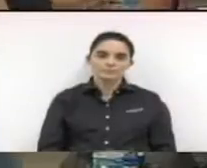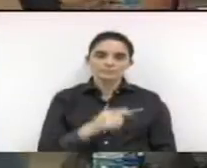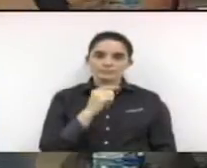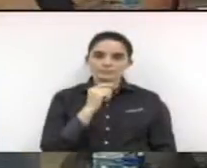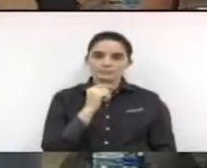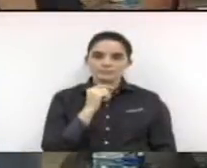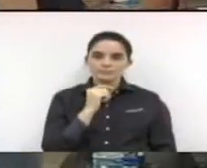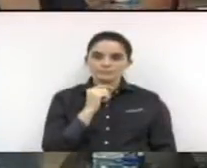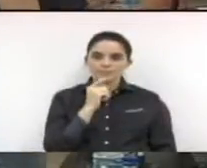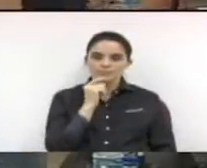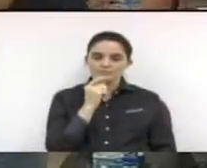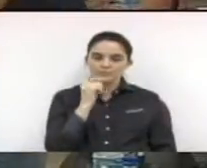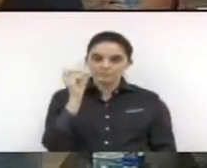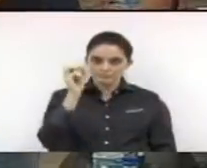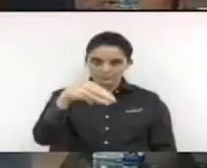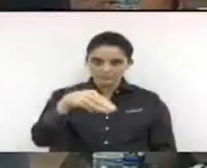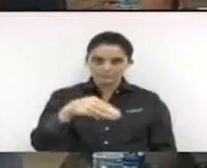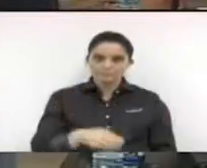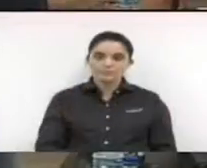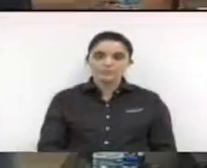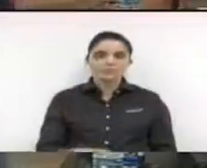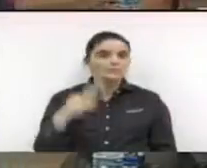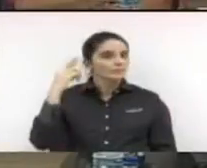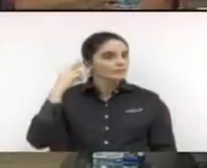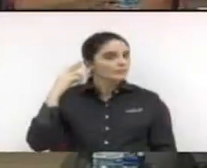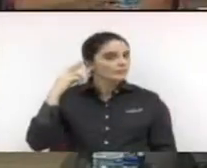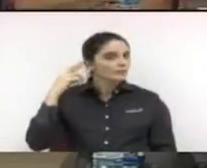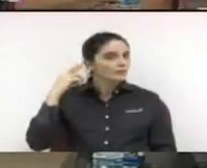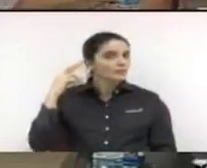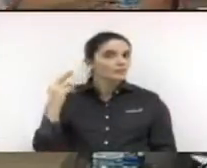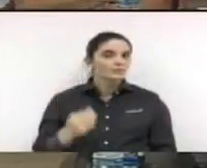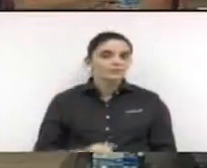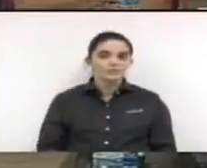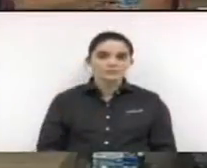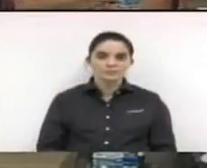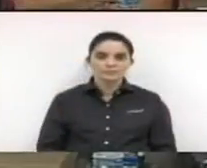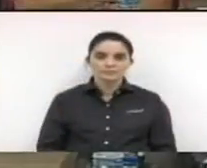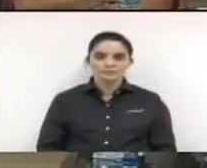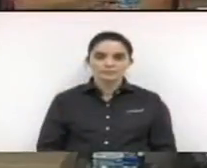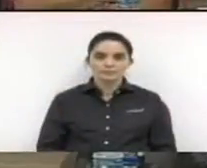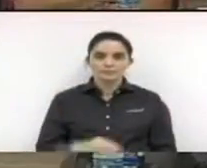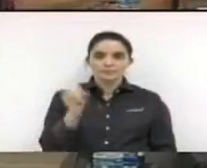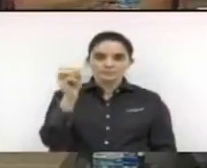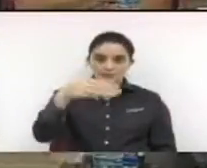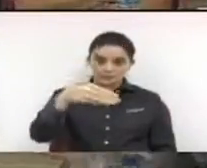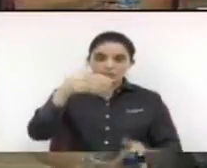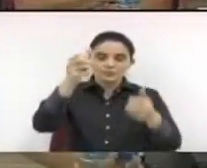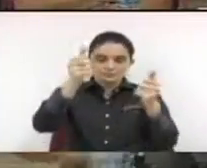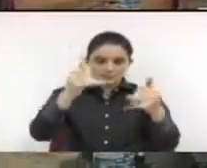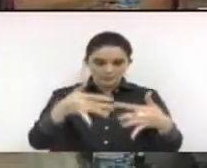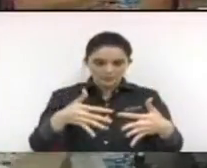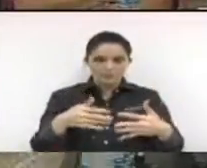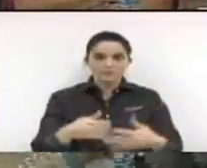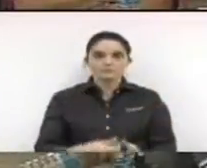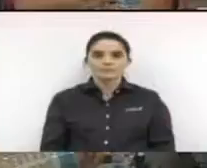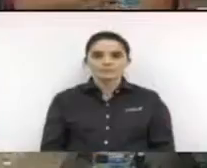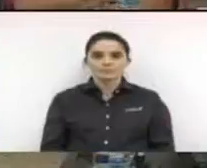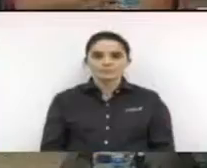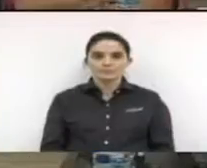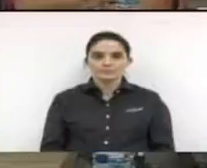Raul. Sim. Onei Costa Martins. Sim. Com justificativa.